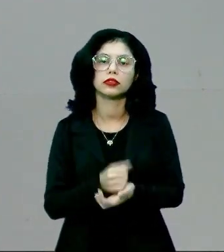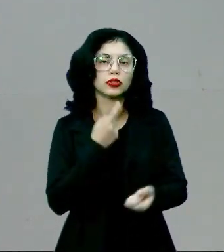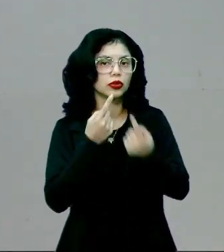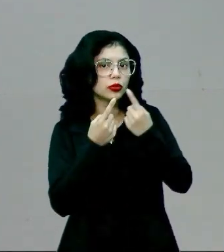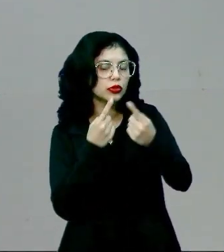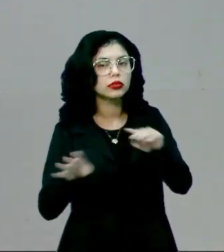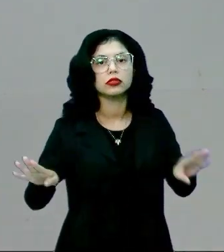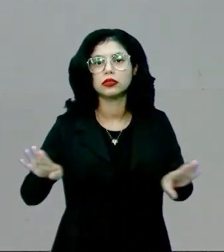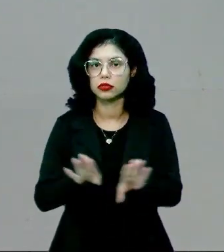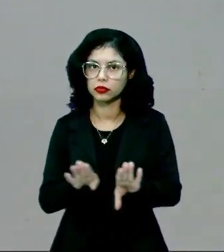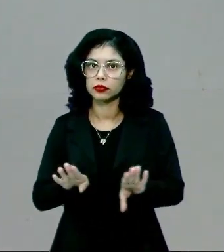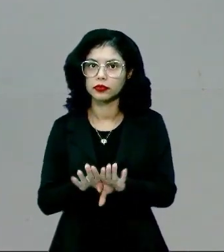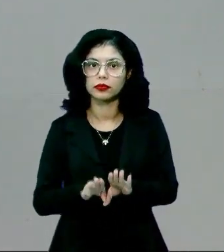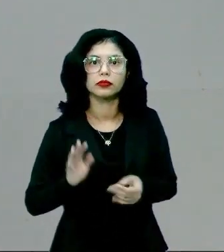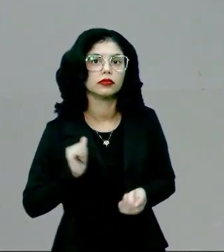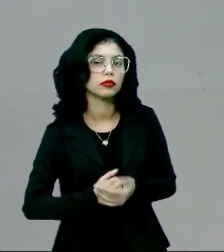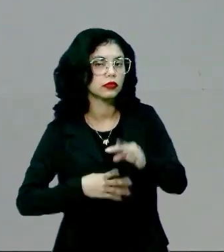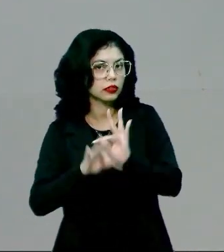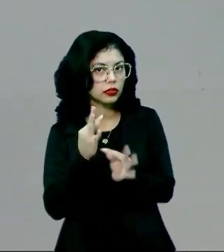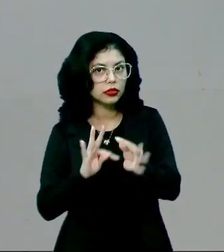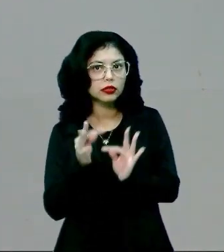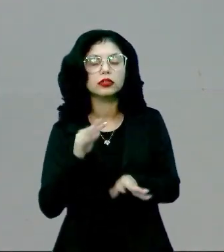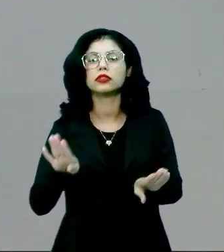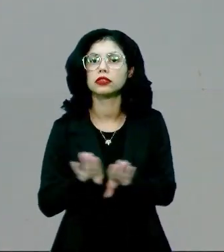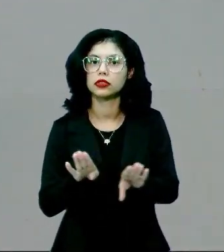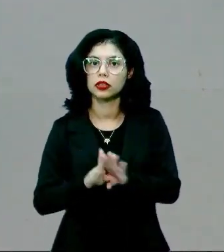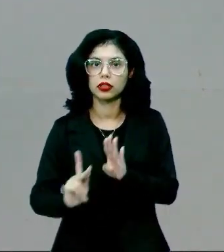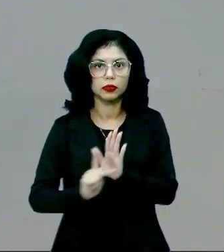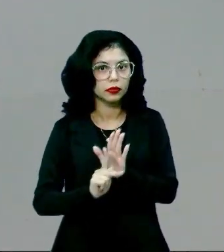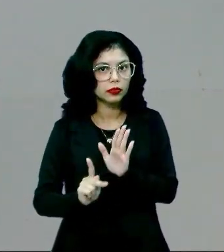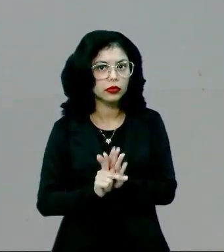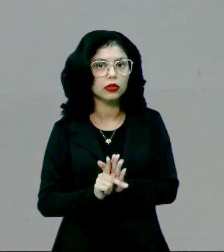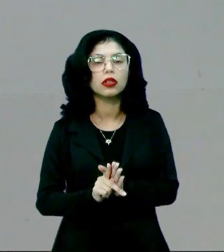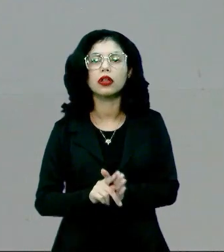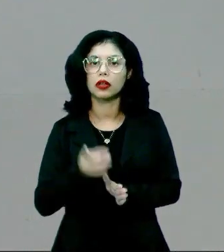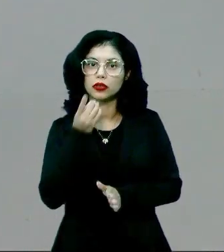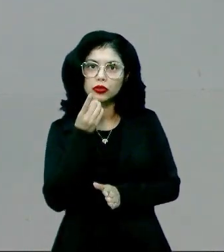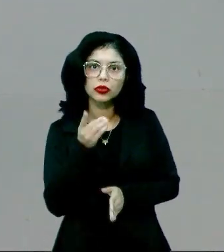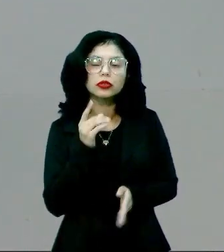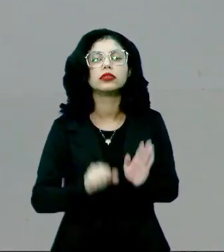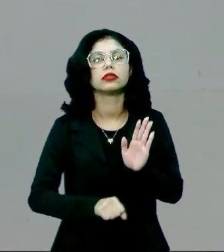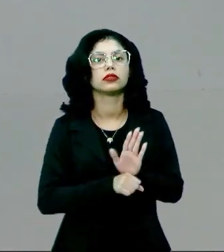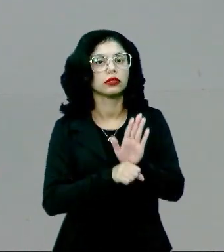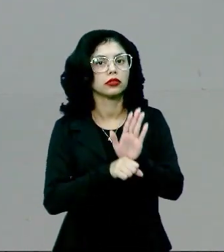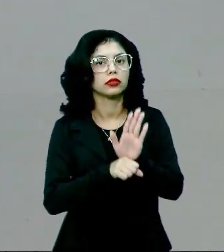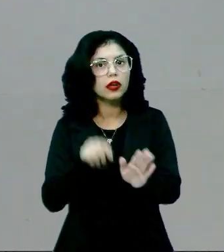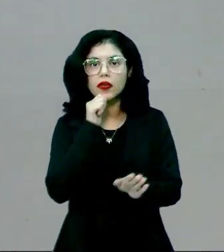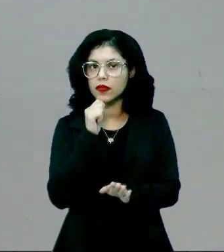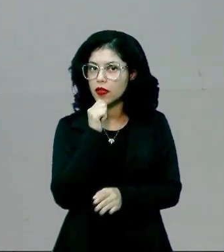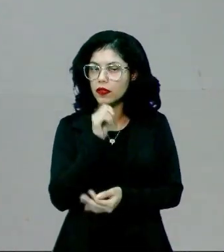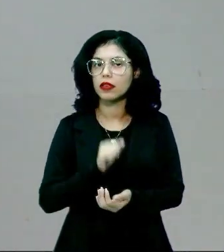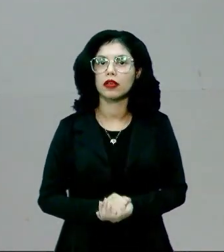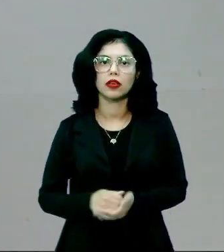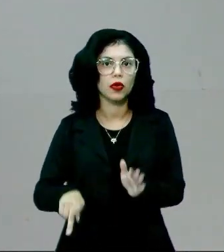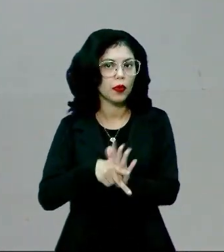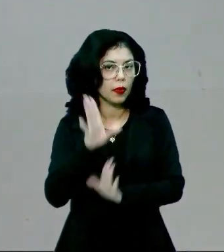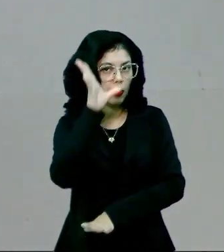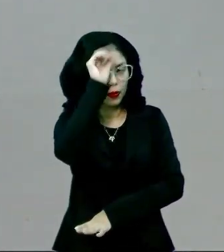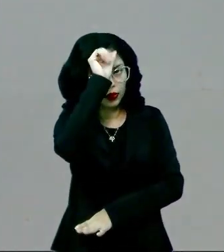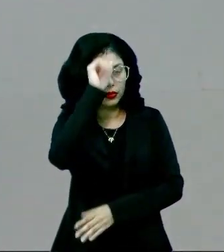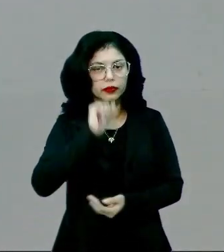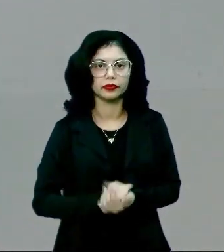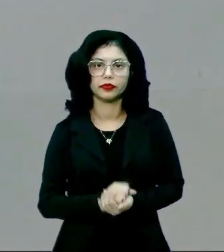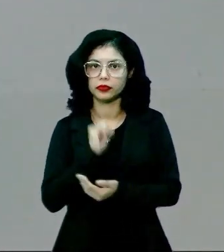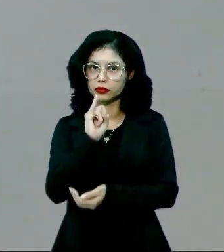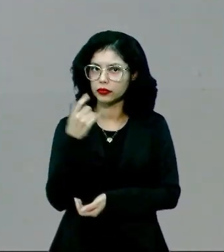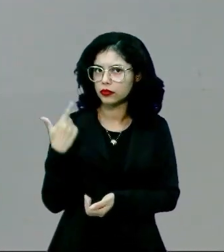meios de comunicação, as tecnologias que, inclusive, contribuem com o aprendizado. Então, prestem bem atenção, se